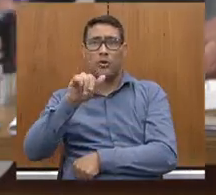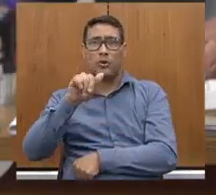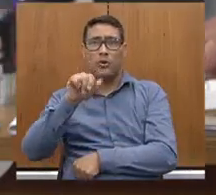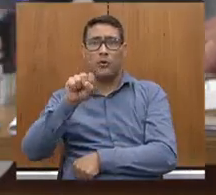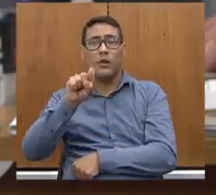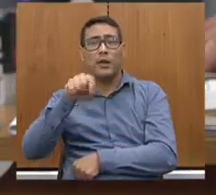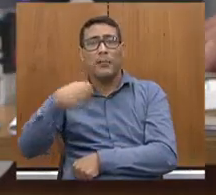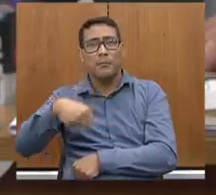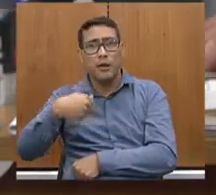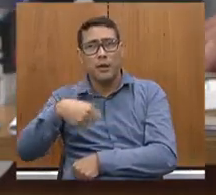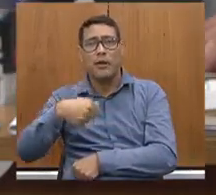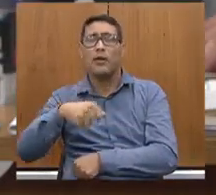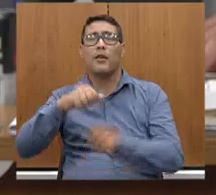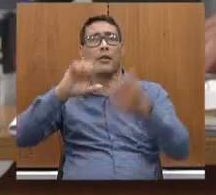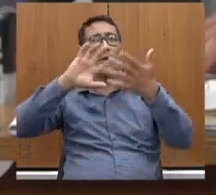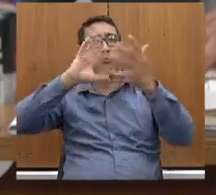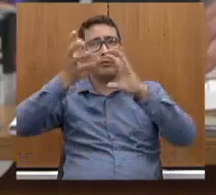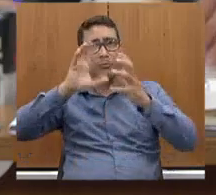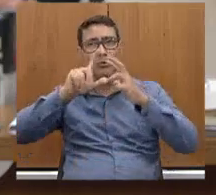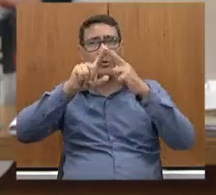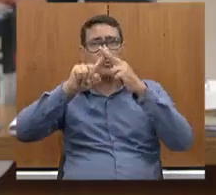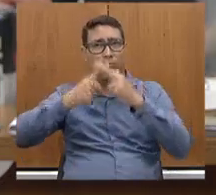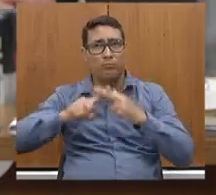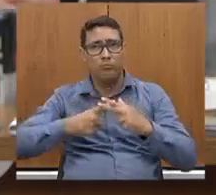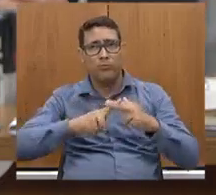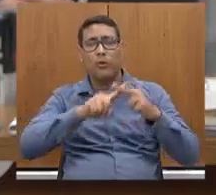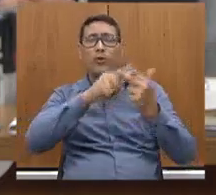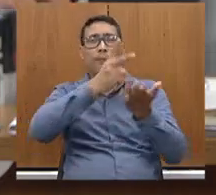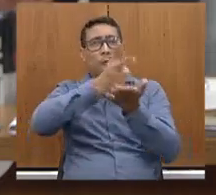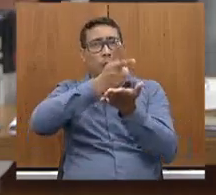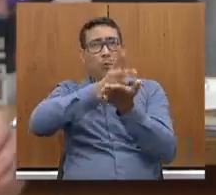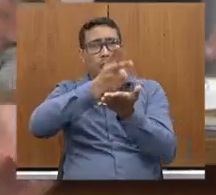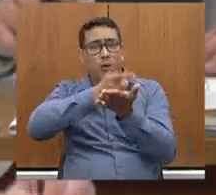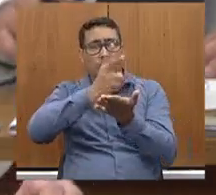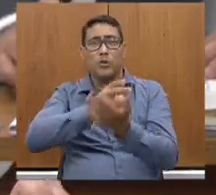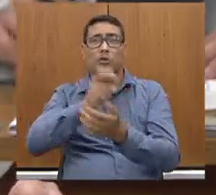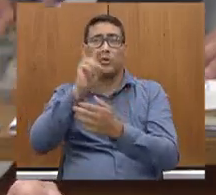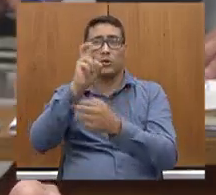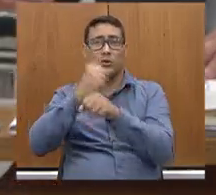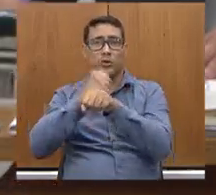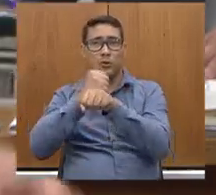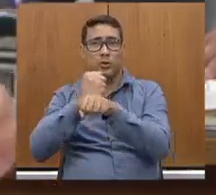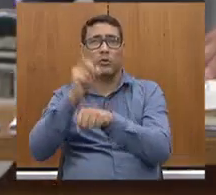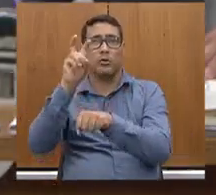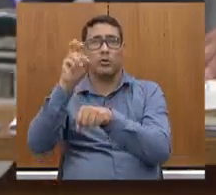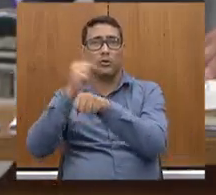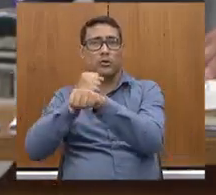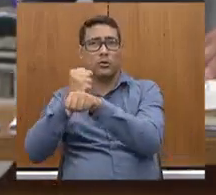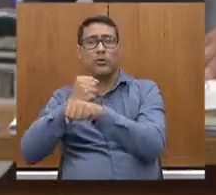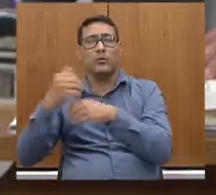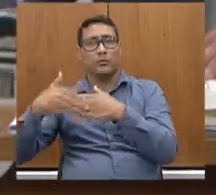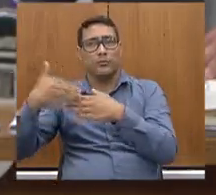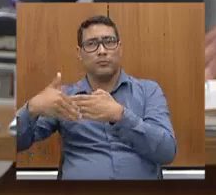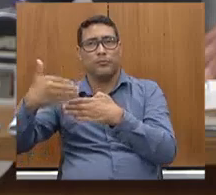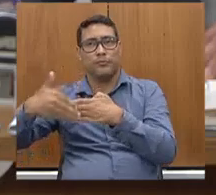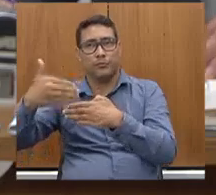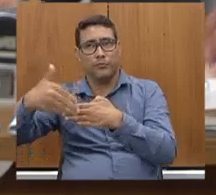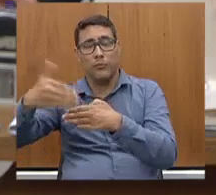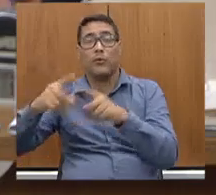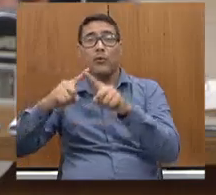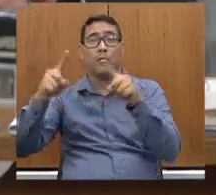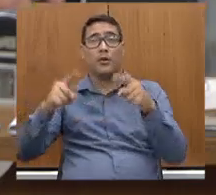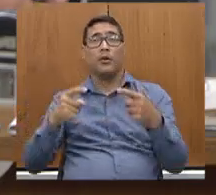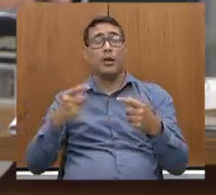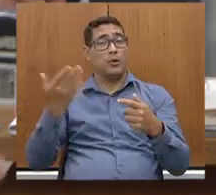manutenção constante de cinco em cinco anos, e isso não acontecia. Agora, vocês estão